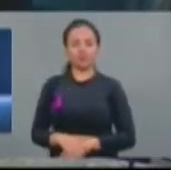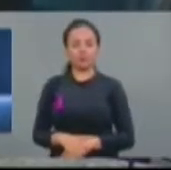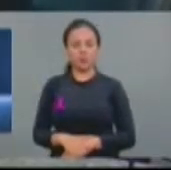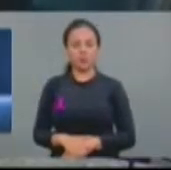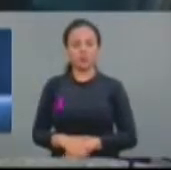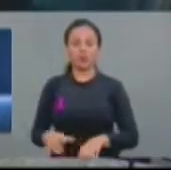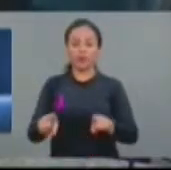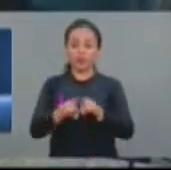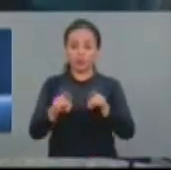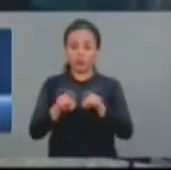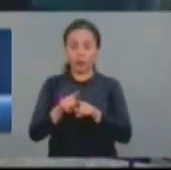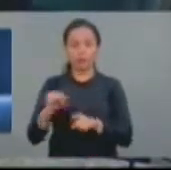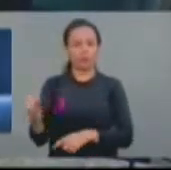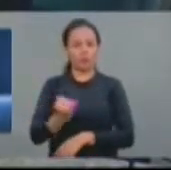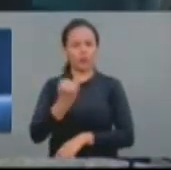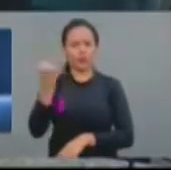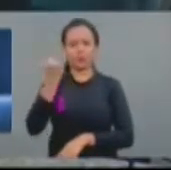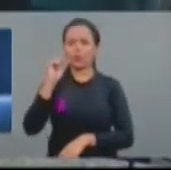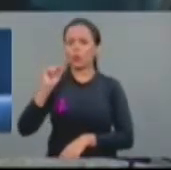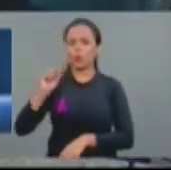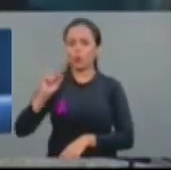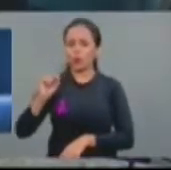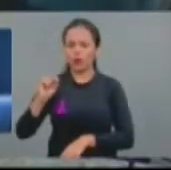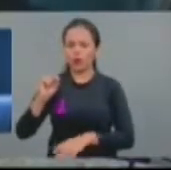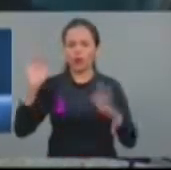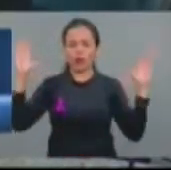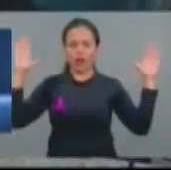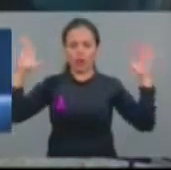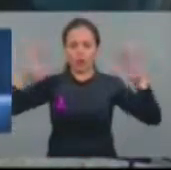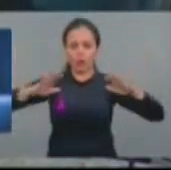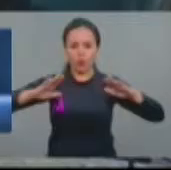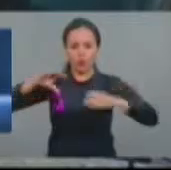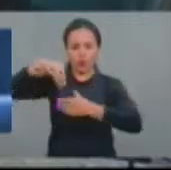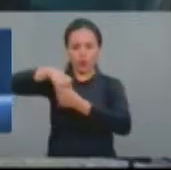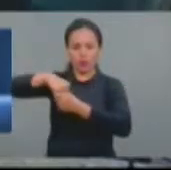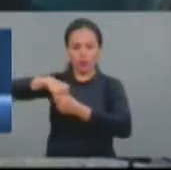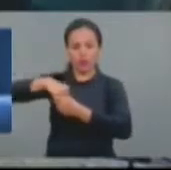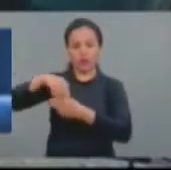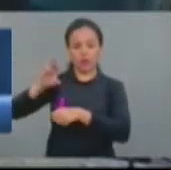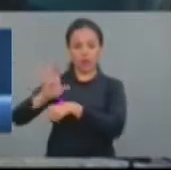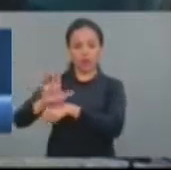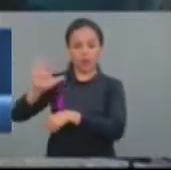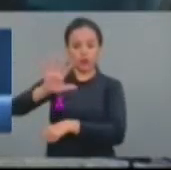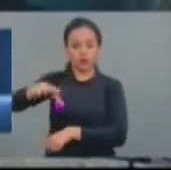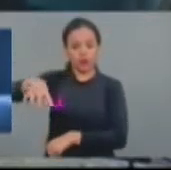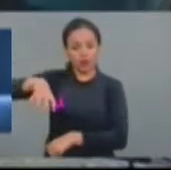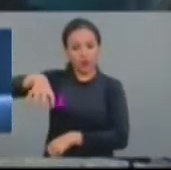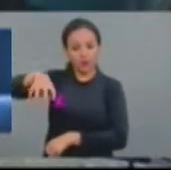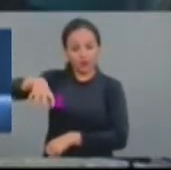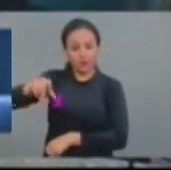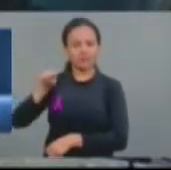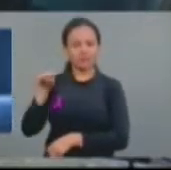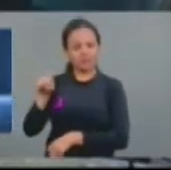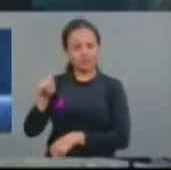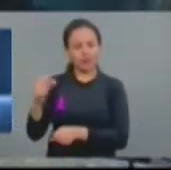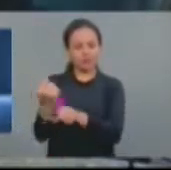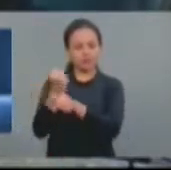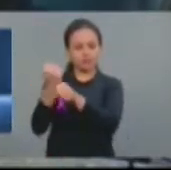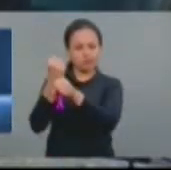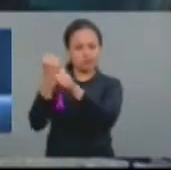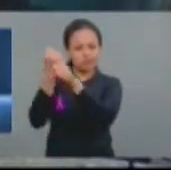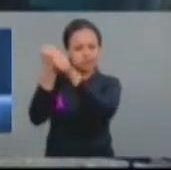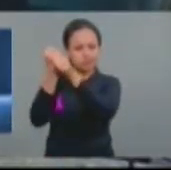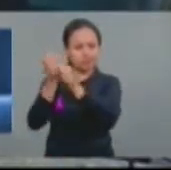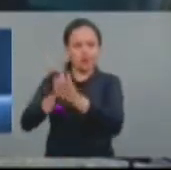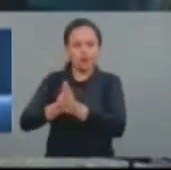também do aeroporto regional do Cariri. Isso também o governador se empenhou, nos ajudou, mas ainda devemos lutar para a construção de um